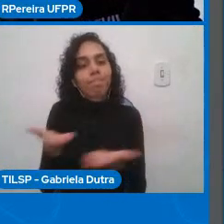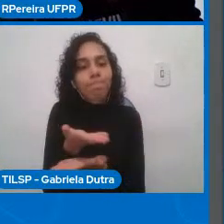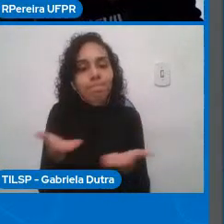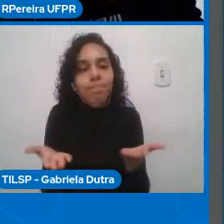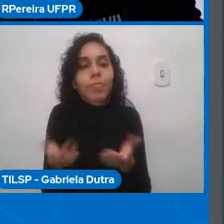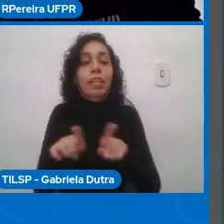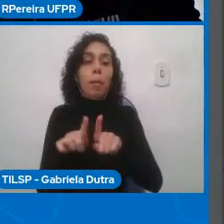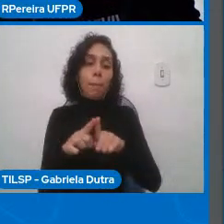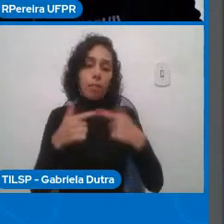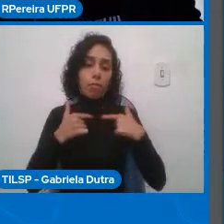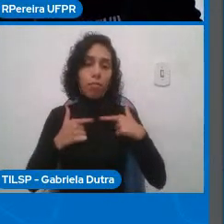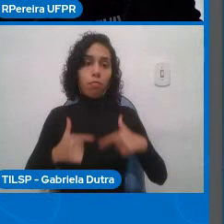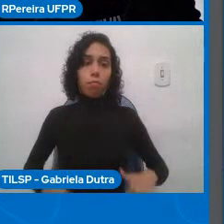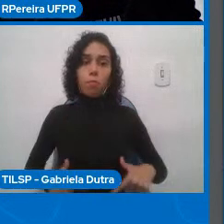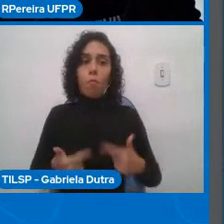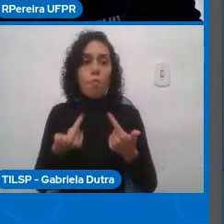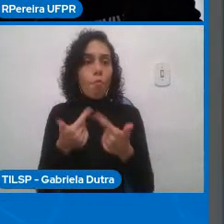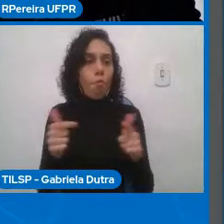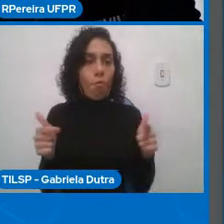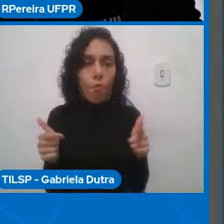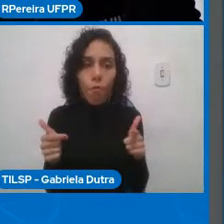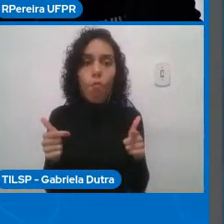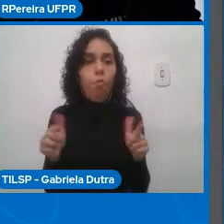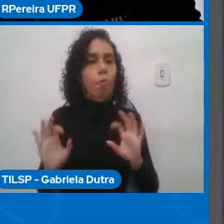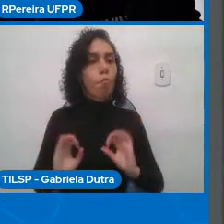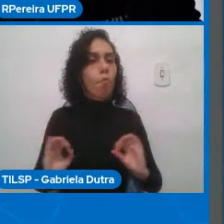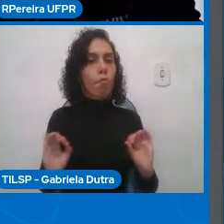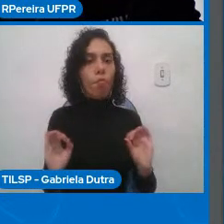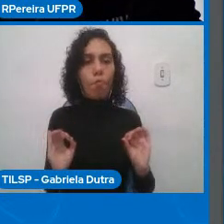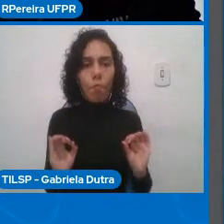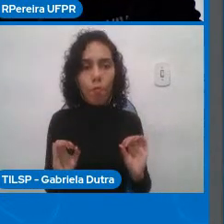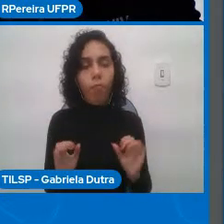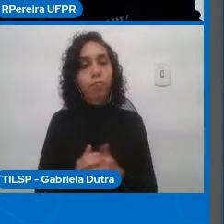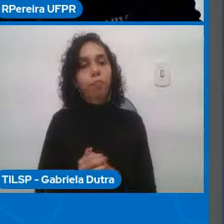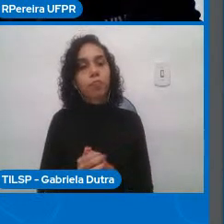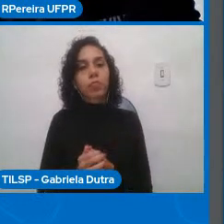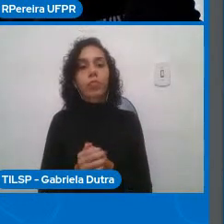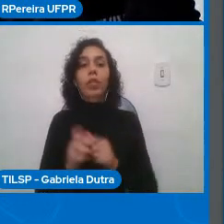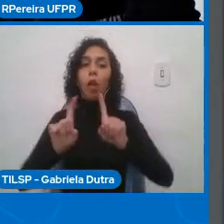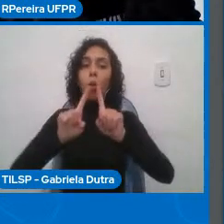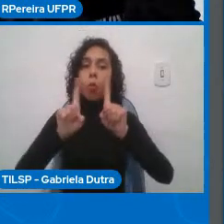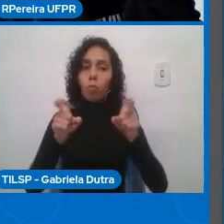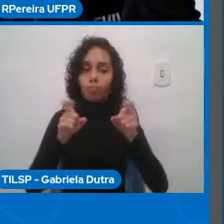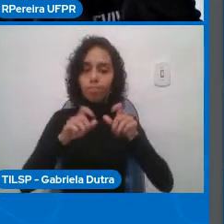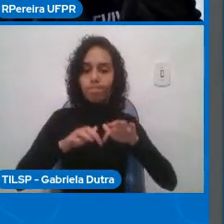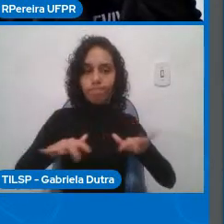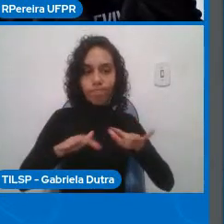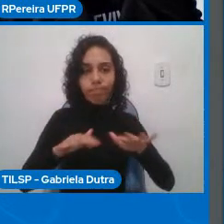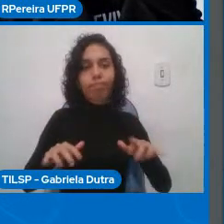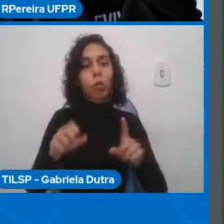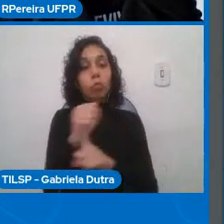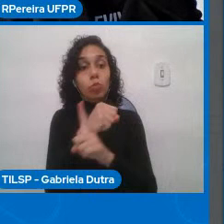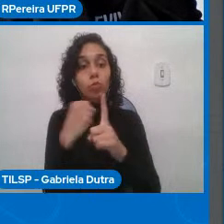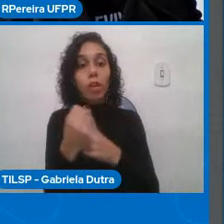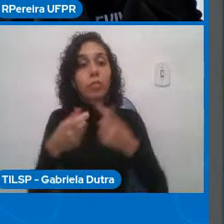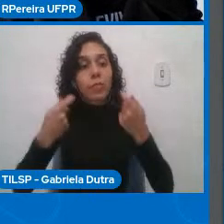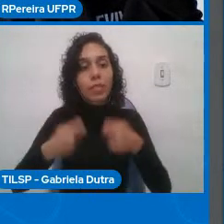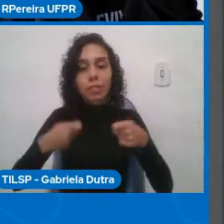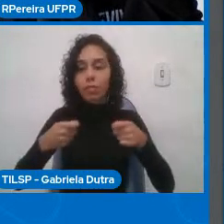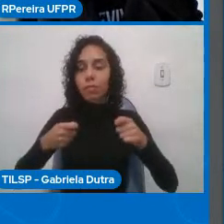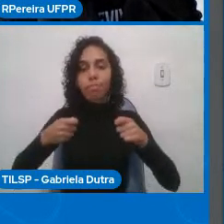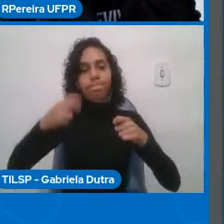o papel da computação numa sociedade que tem que ser para todas as pessoas nós precisamos